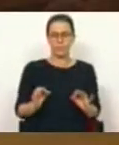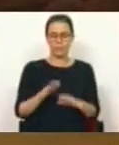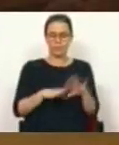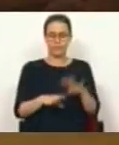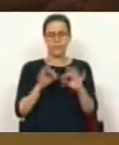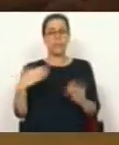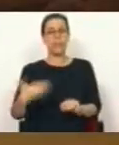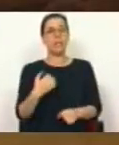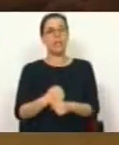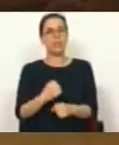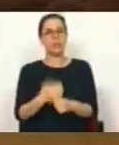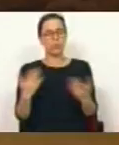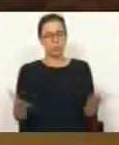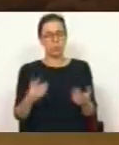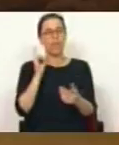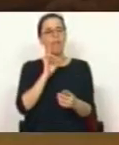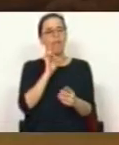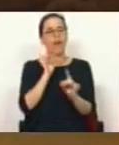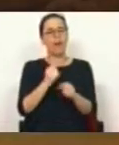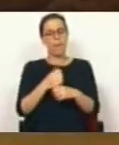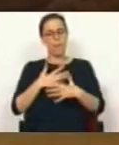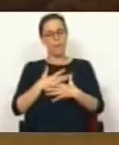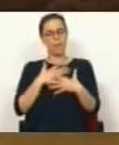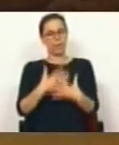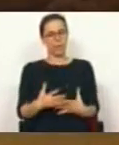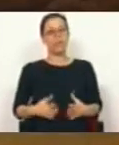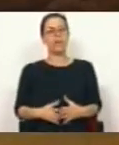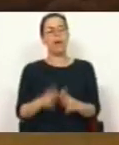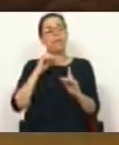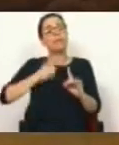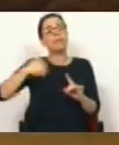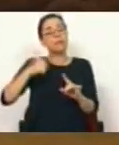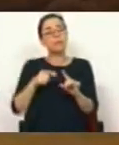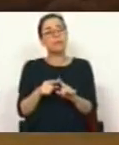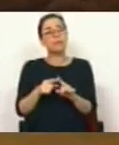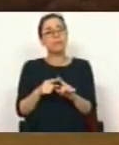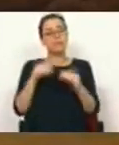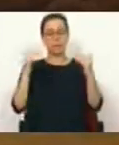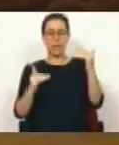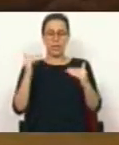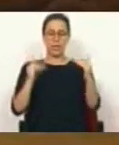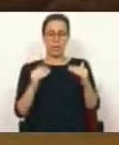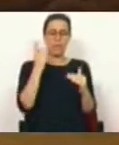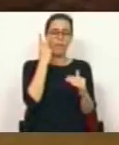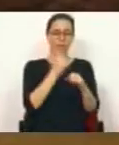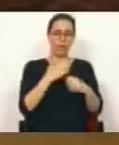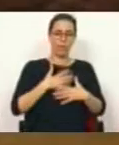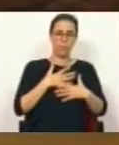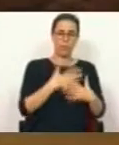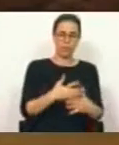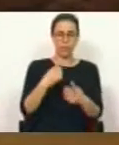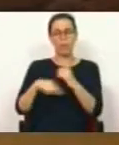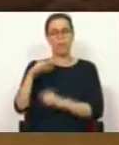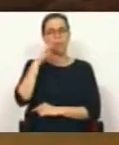concretização de direitos laborais, a valorização da profissão e, sobretudo, o equilíbrio entre a vida profissional